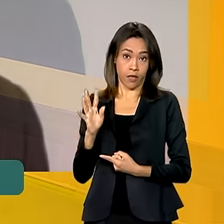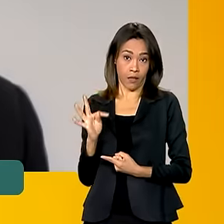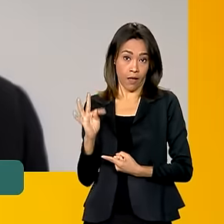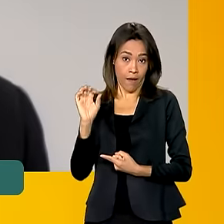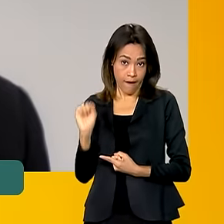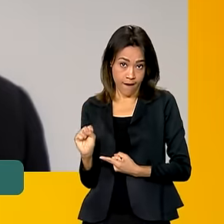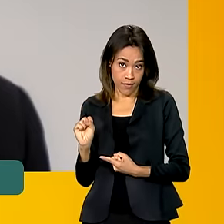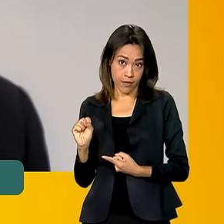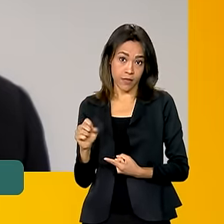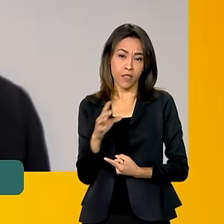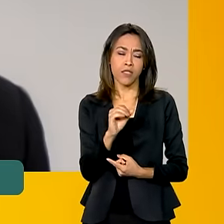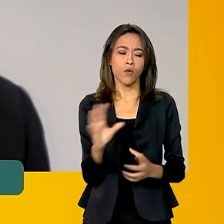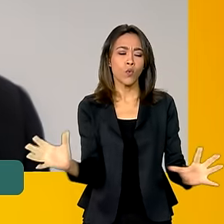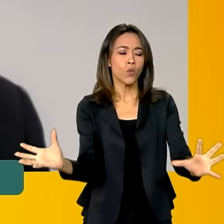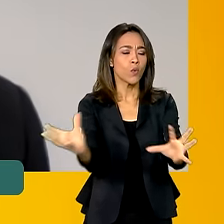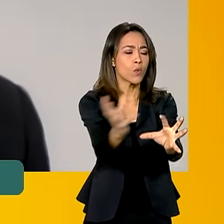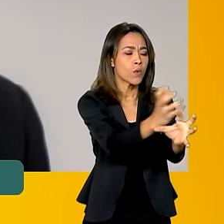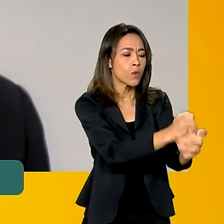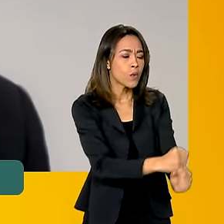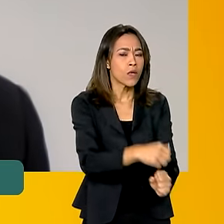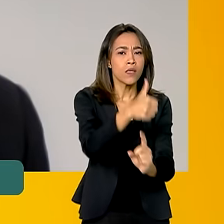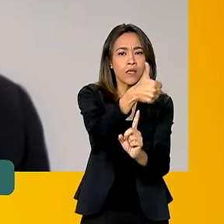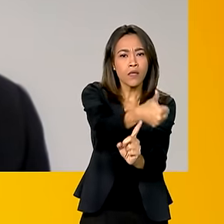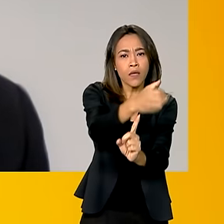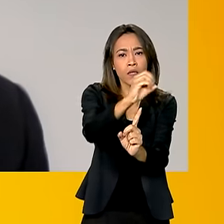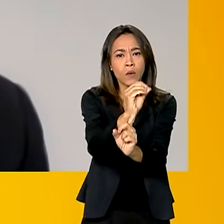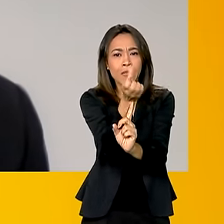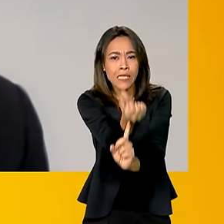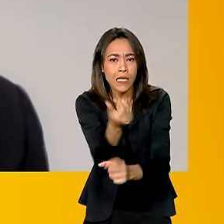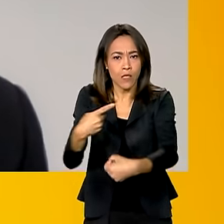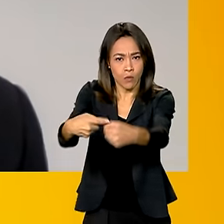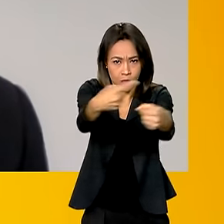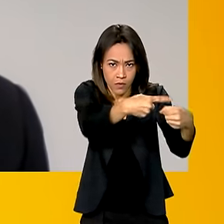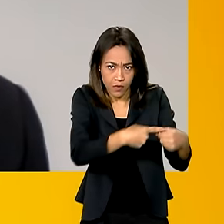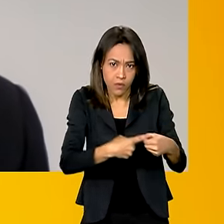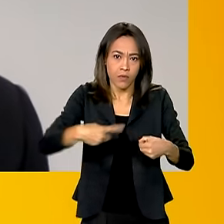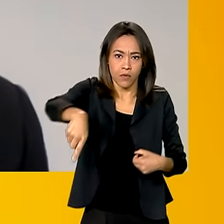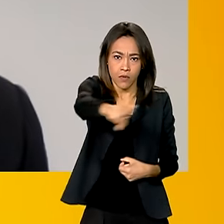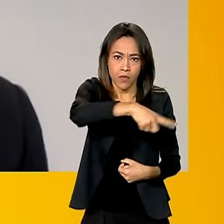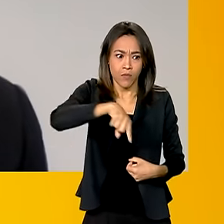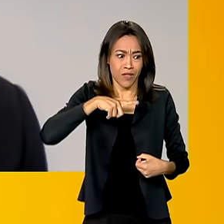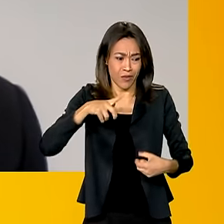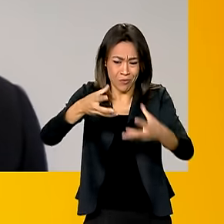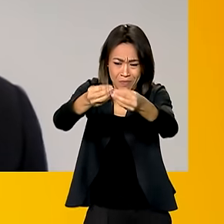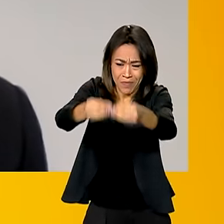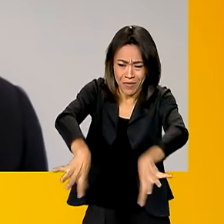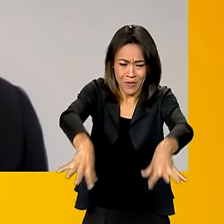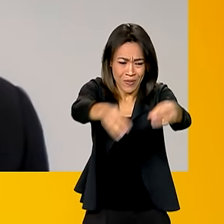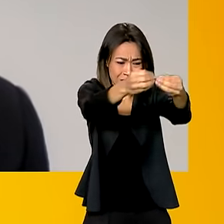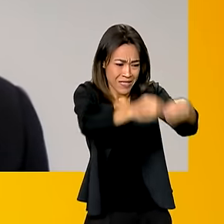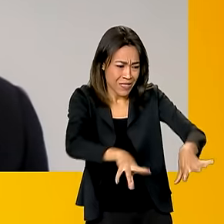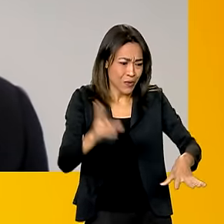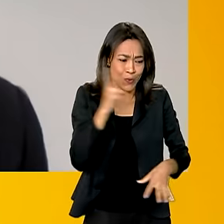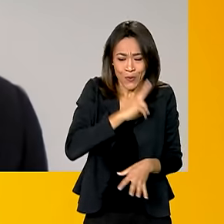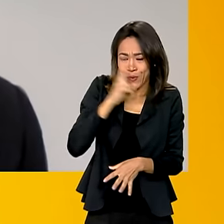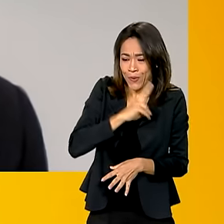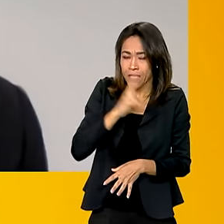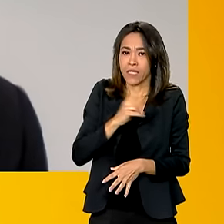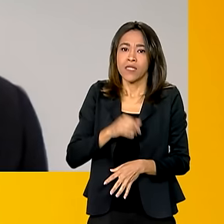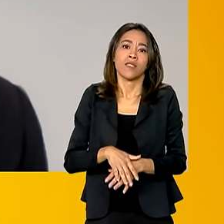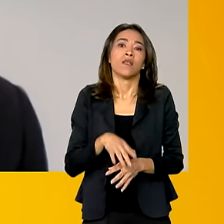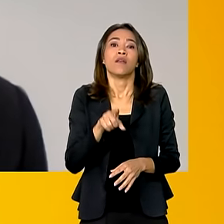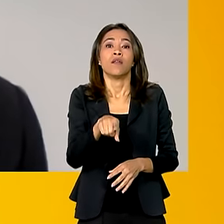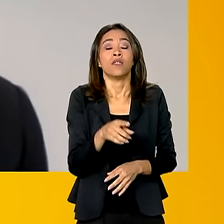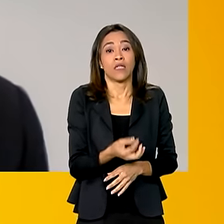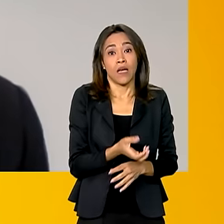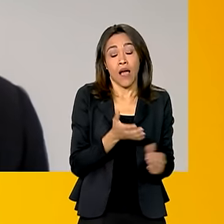são 106 municípios com o pagamento, os municípios em calamidade ou emergência, são valores de 6 mil